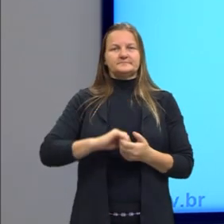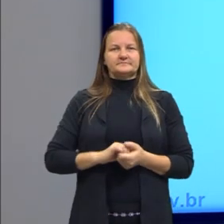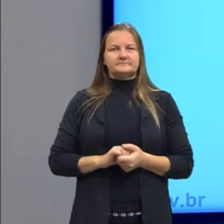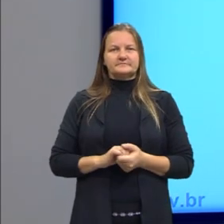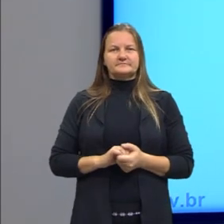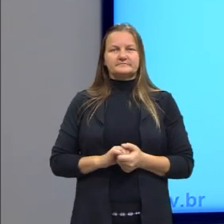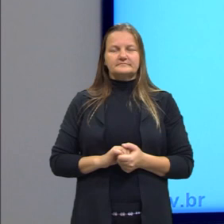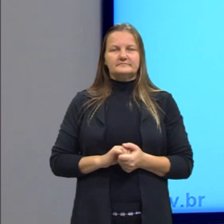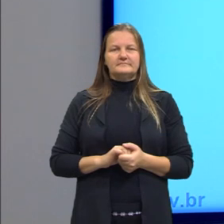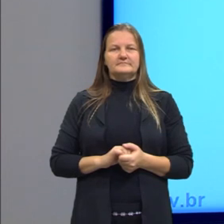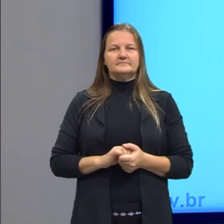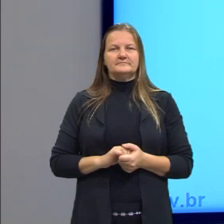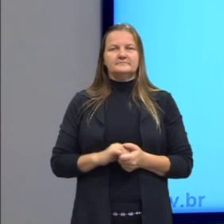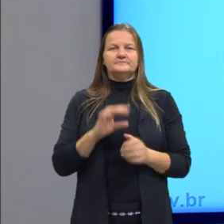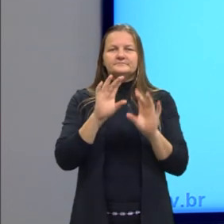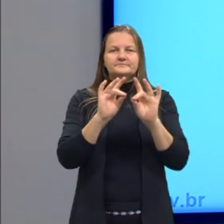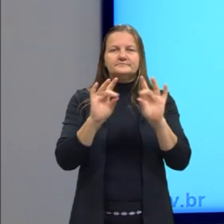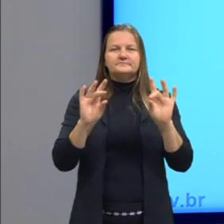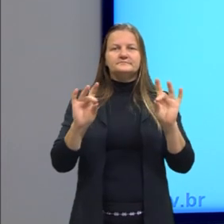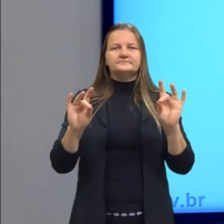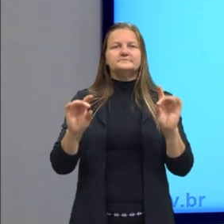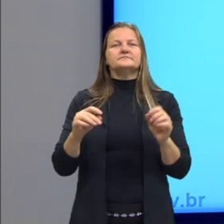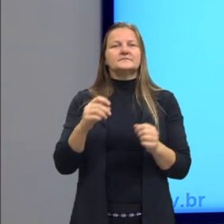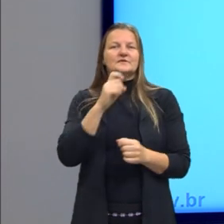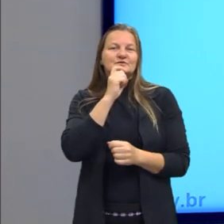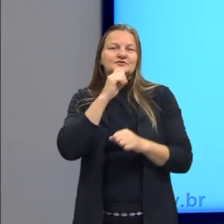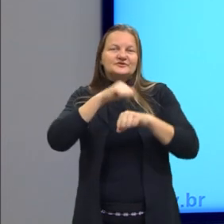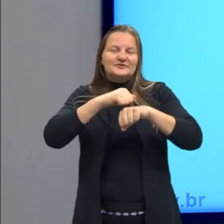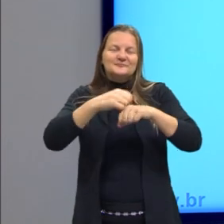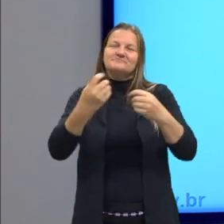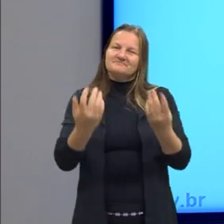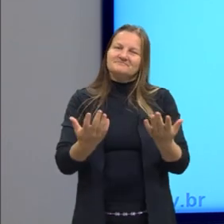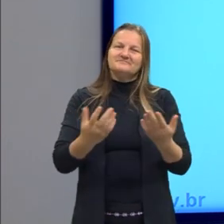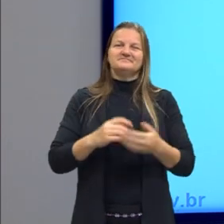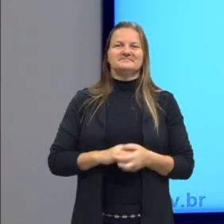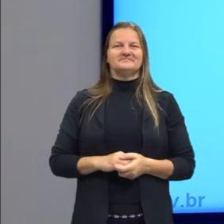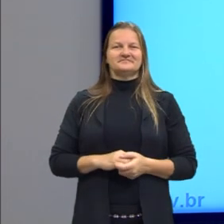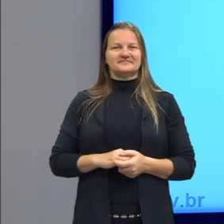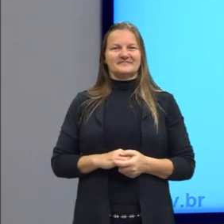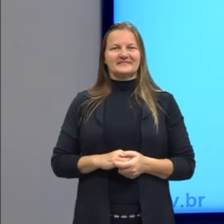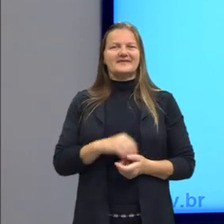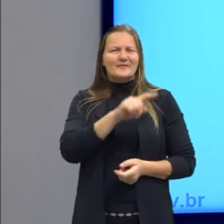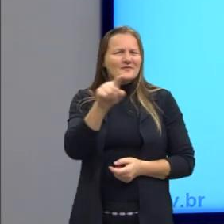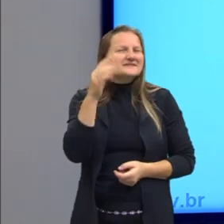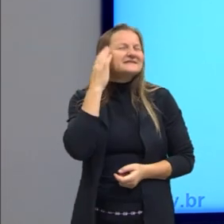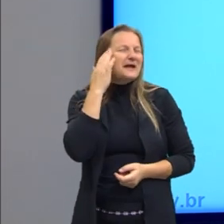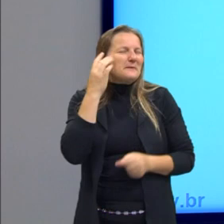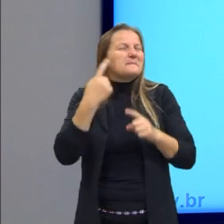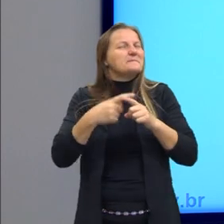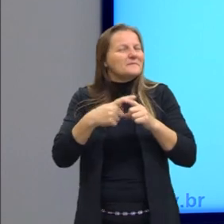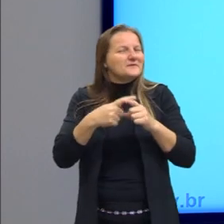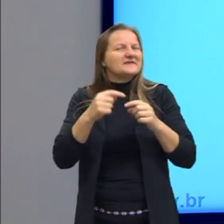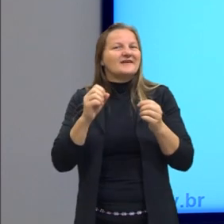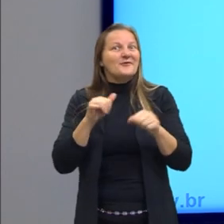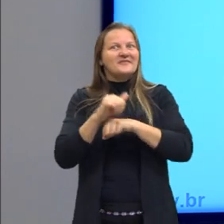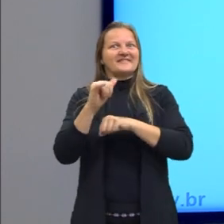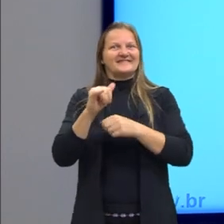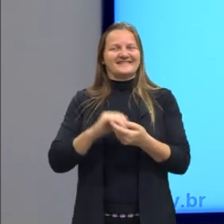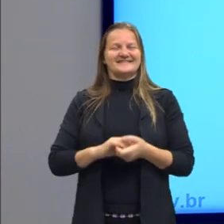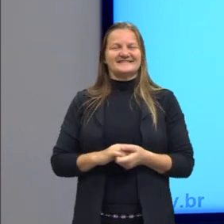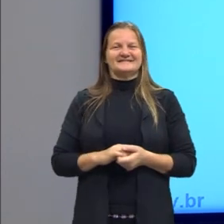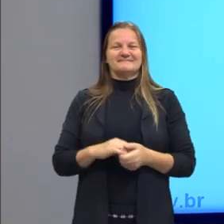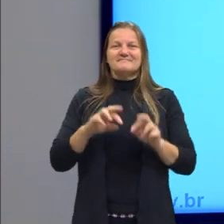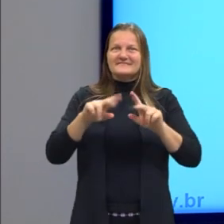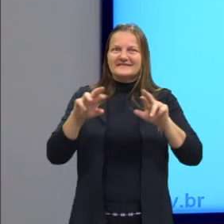do líquido. Neste caso, é o gelo. Então, vocês já sabem por que ocorre isso. Eu já vi